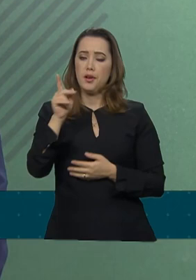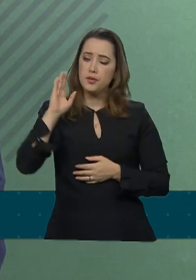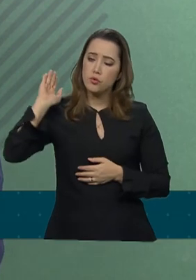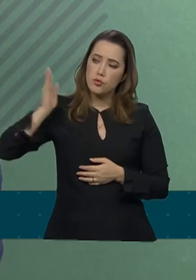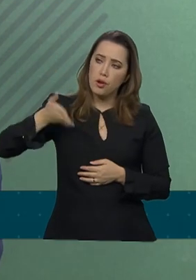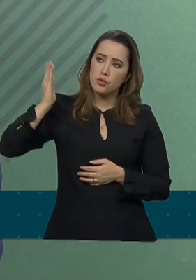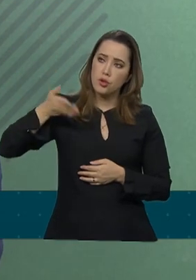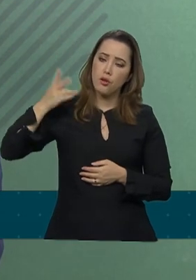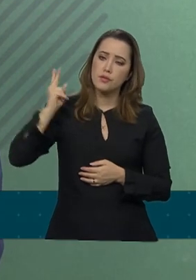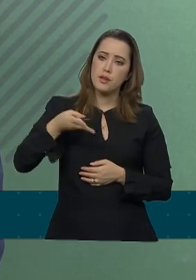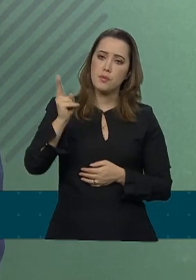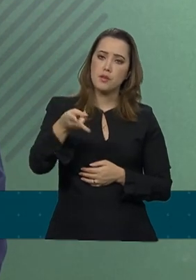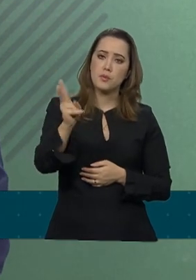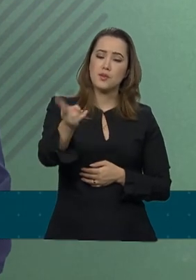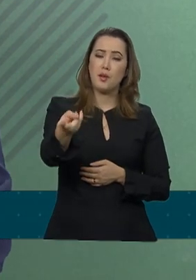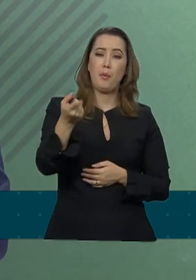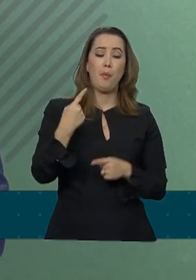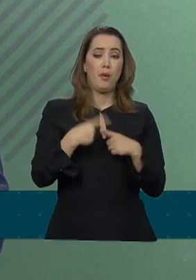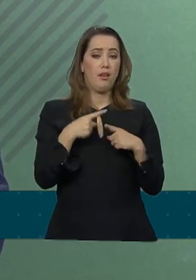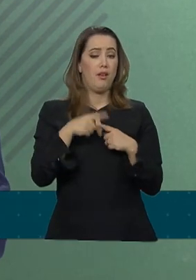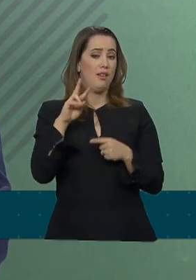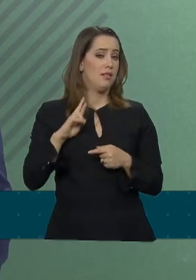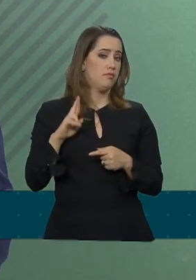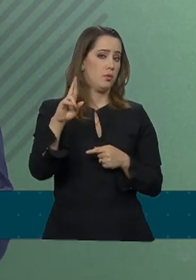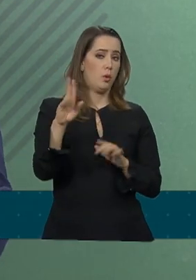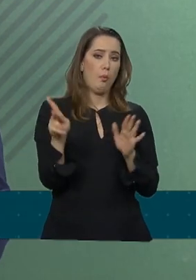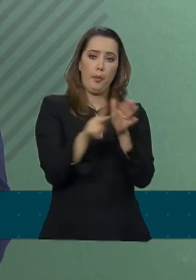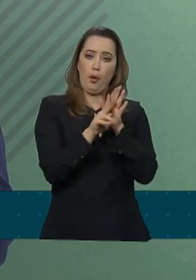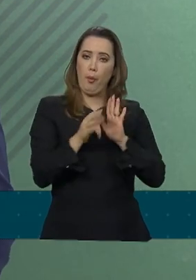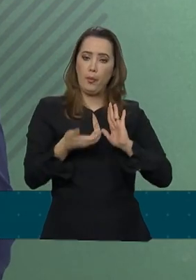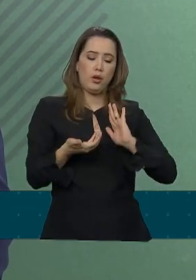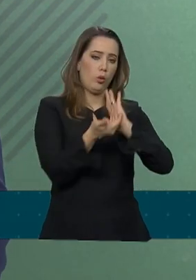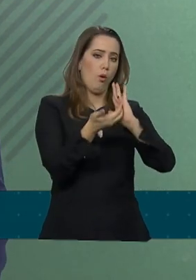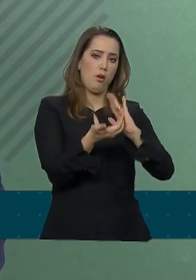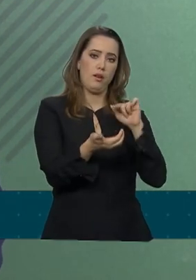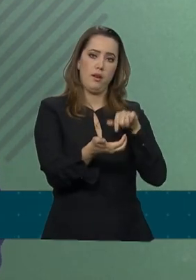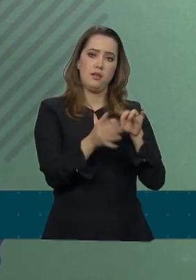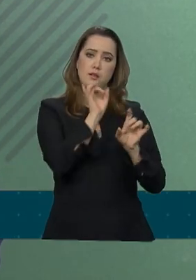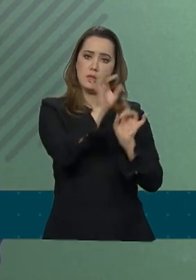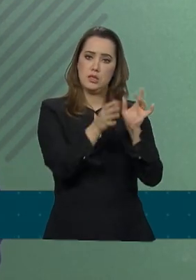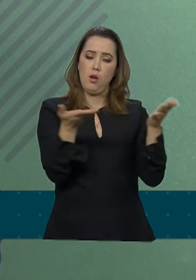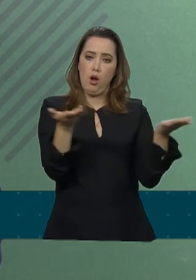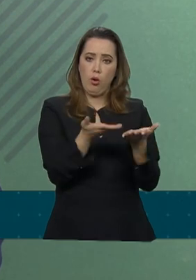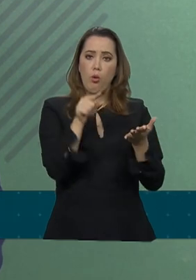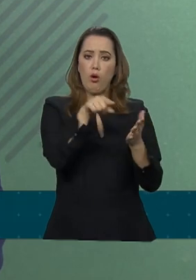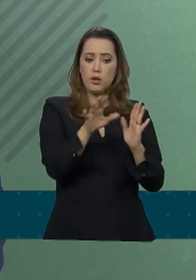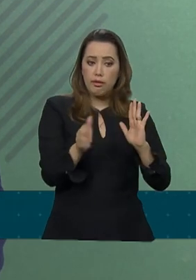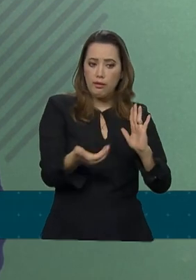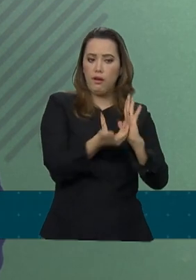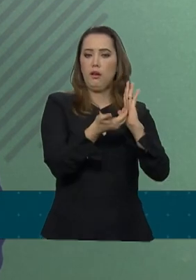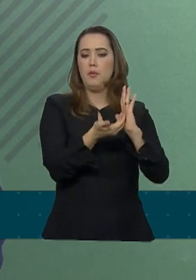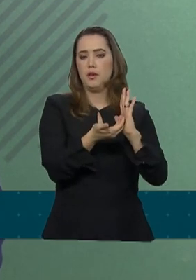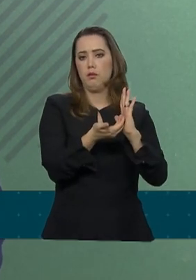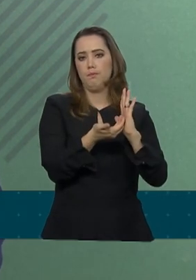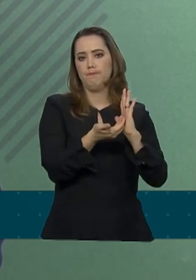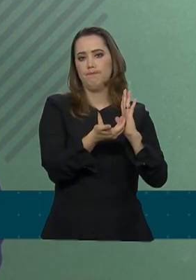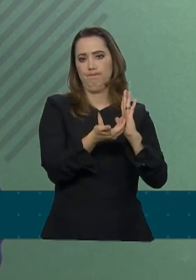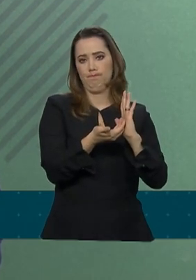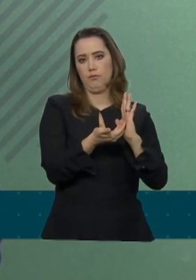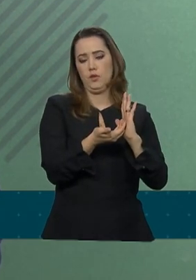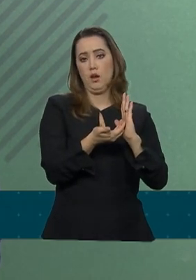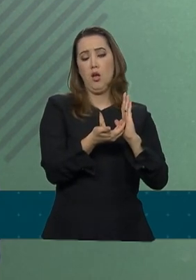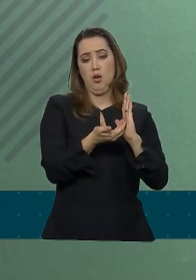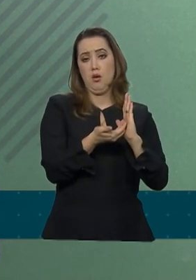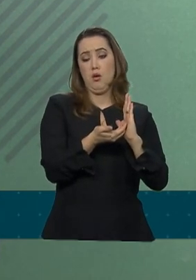muito, isso passou a ser uma responsabilidade do Congresso Nacional, em especial, nesse momento, da Câmara. O senhor presidente da